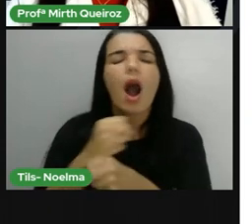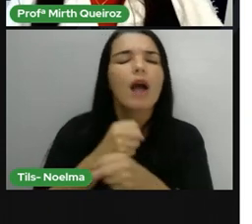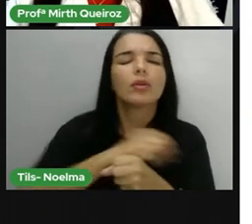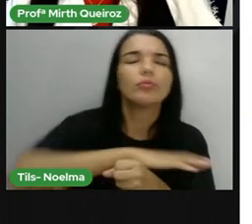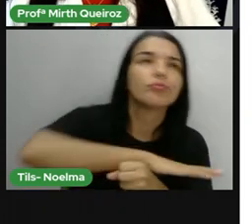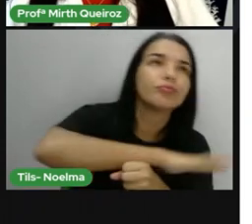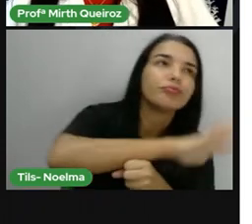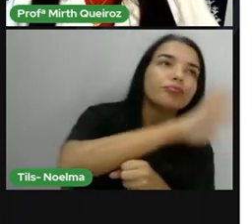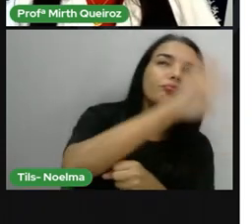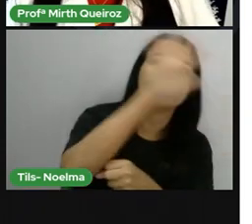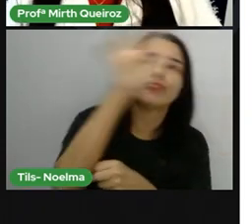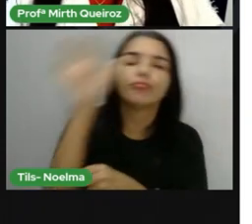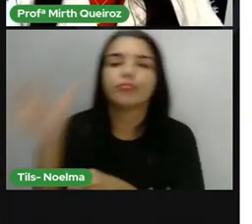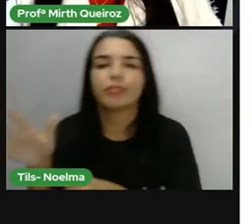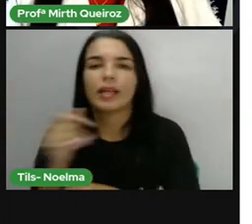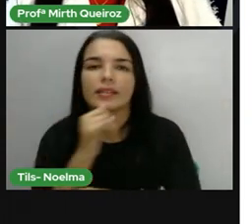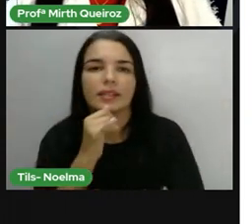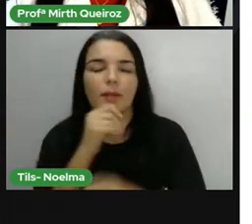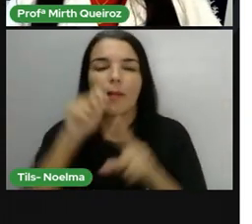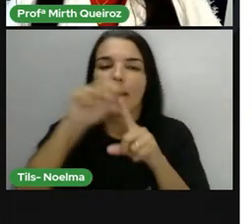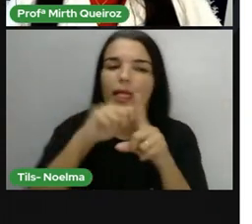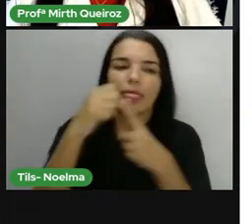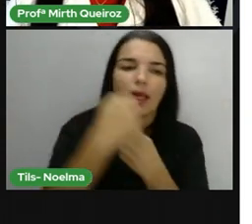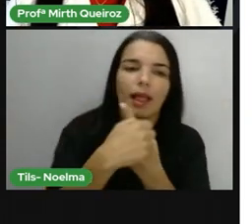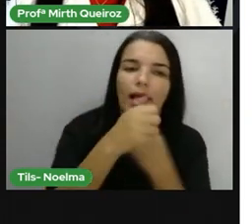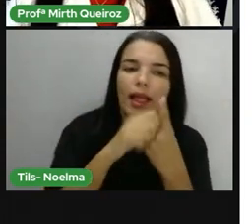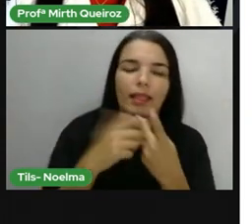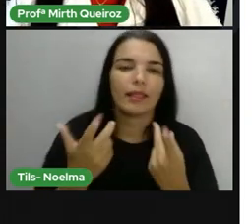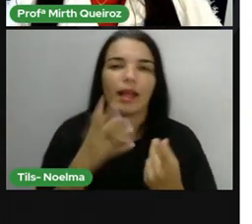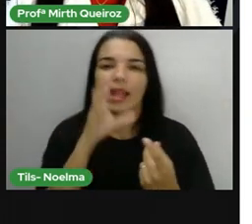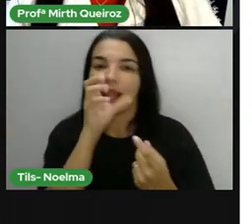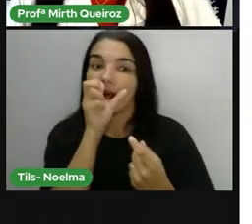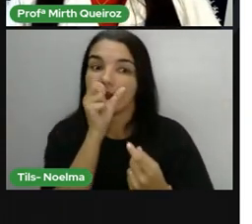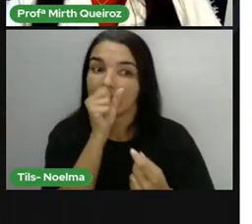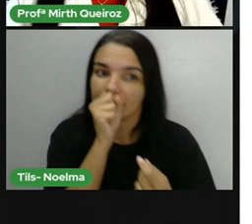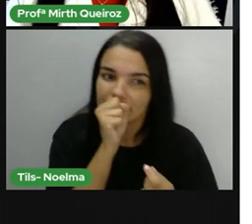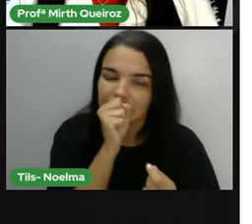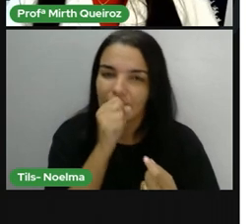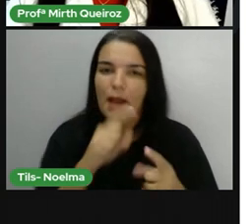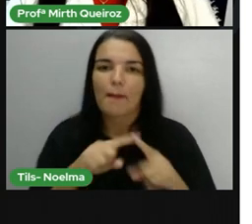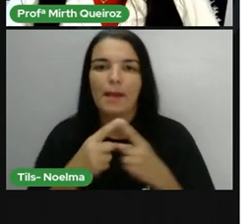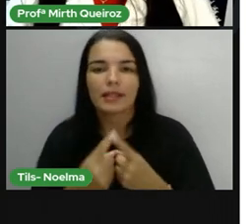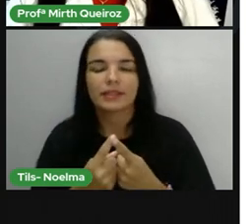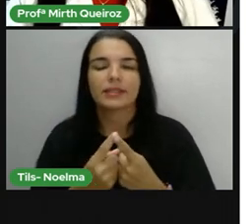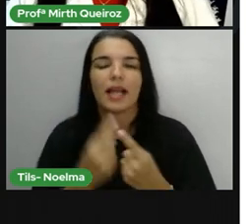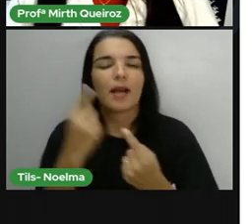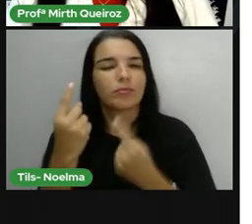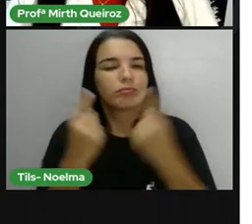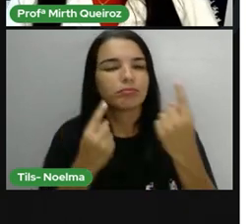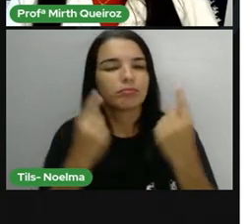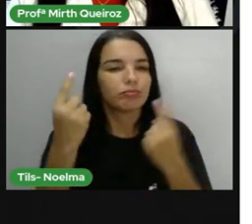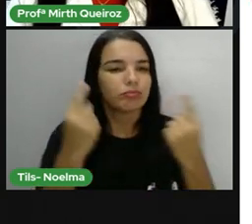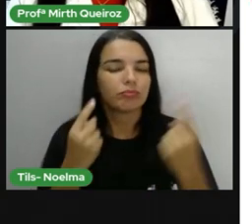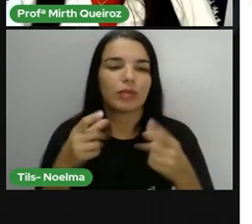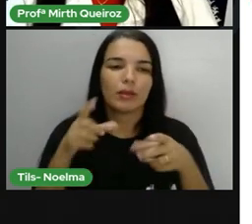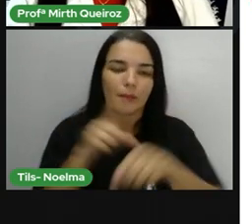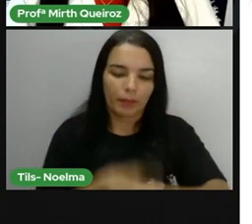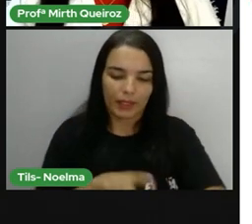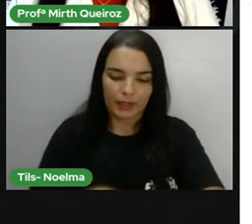o caso da laranja, da banana, né? Mas em sua maioria é por épocas de safra, certo?